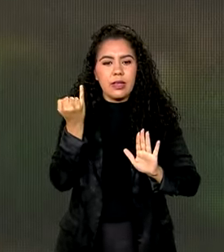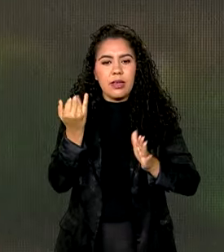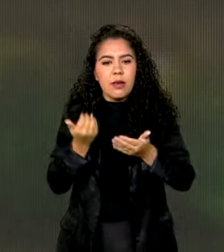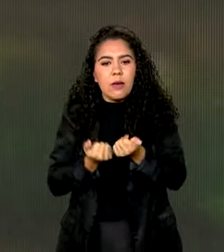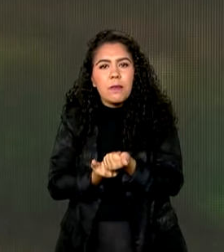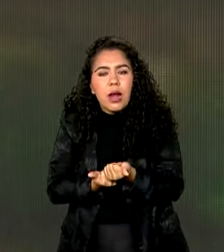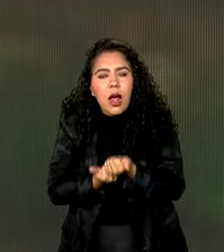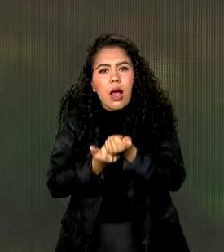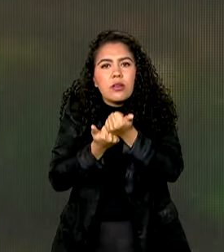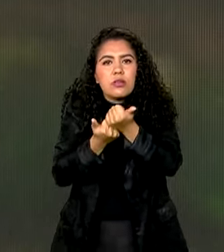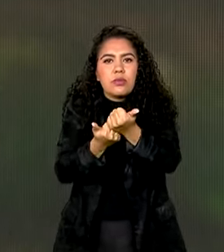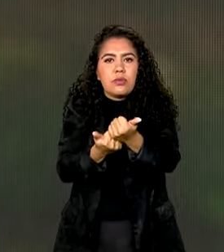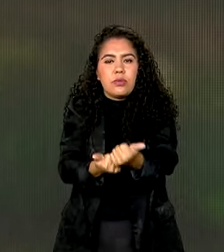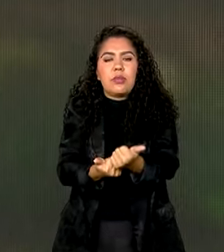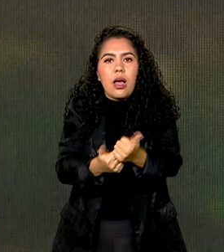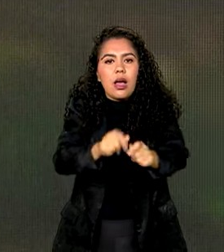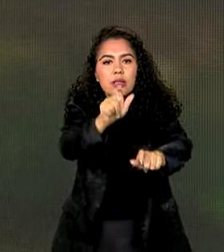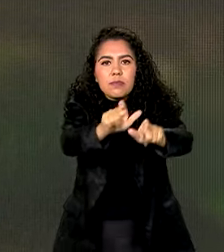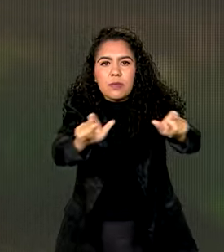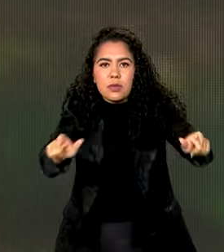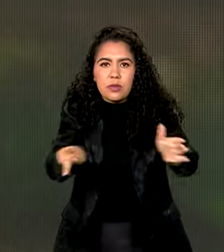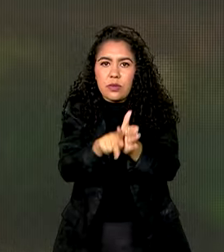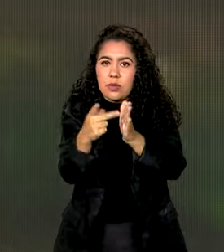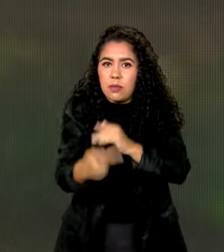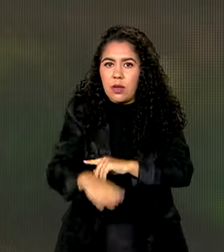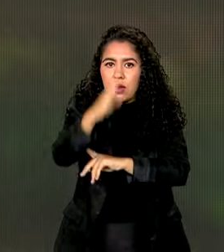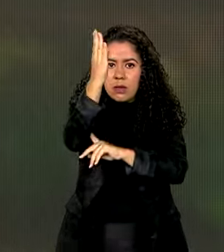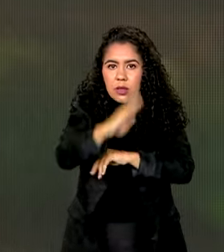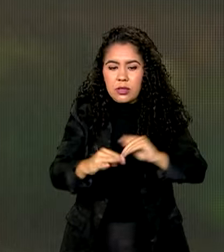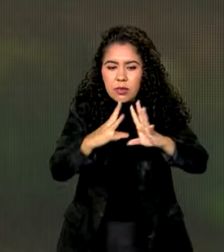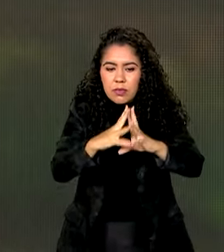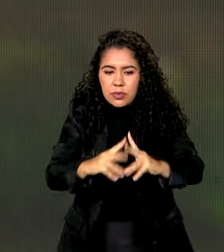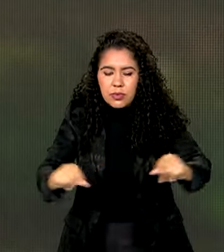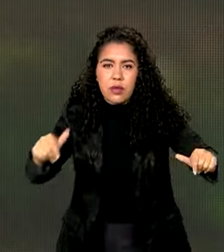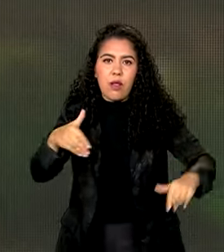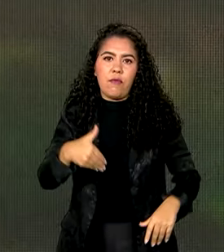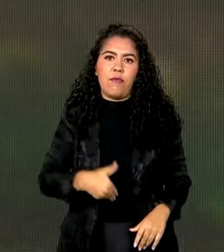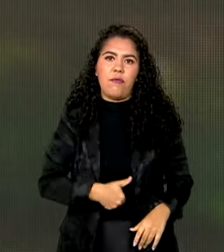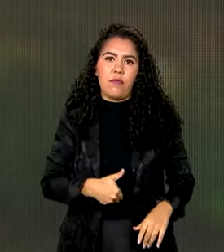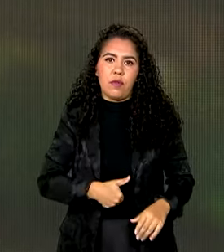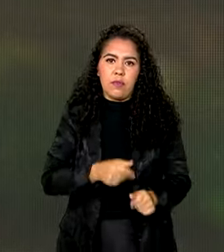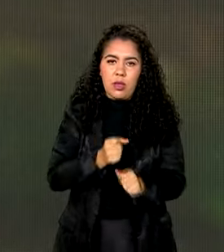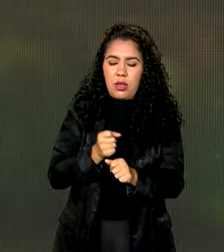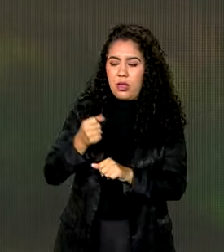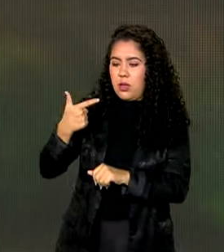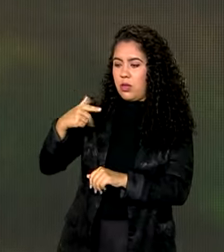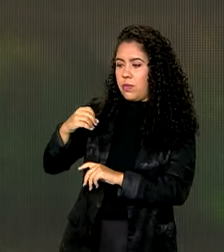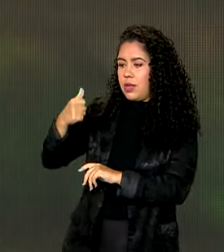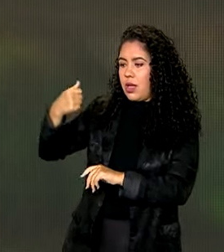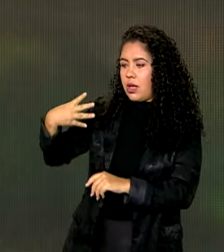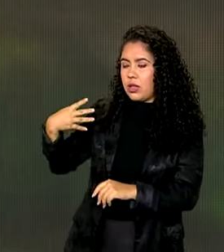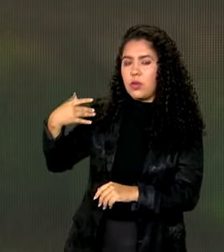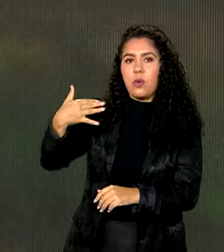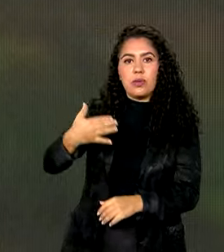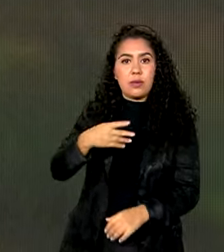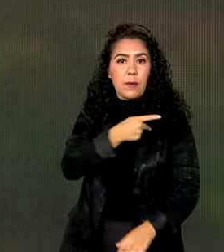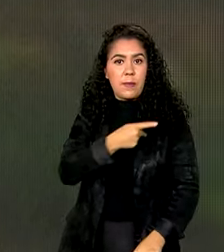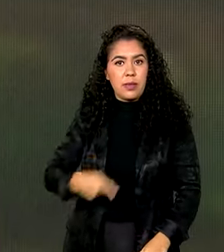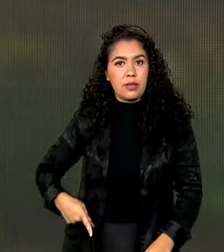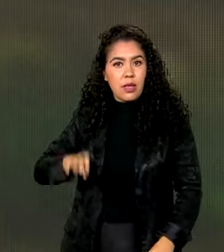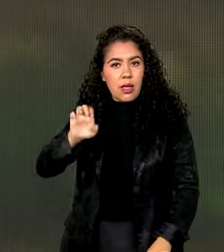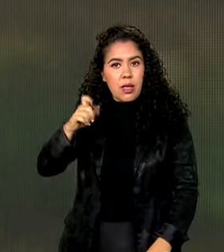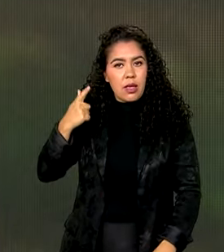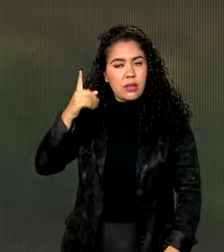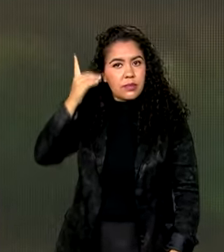retirar o Brasil do mapa da fome em 2014 com a presidenta Dilma Rousseff.